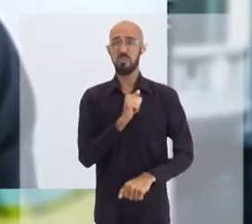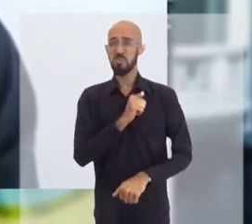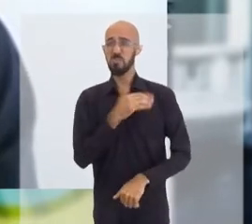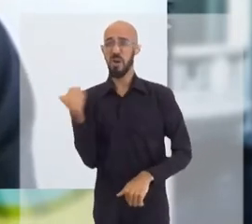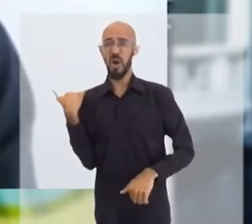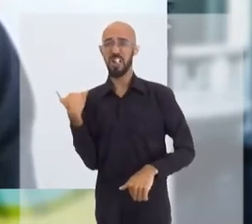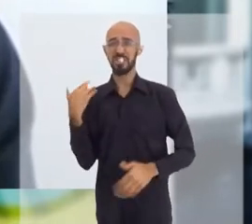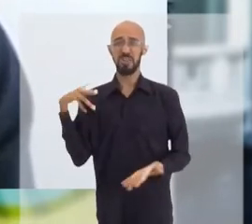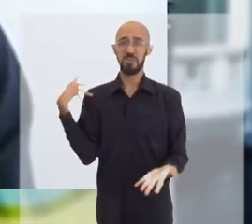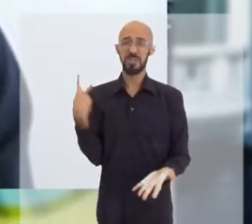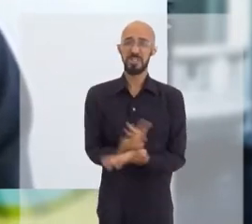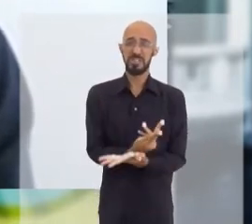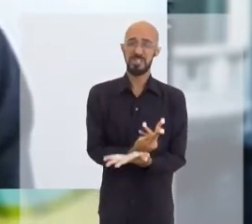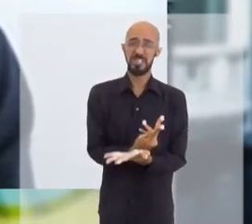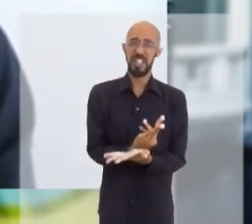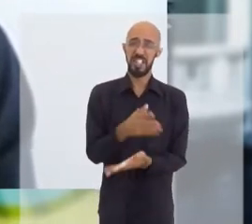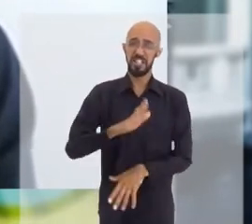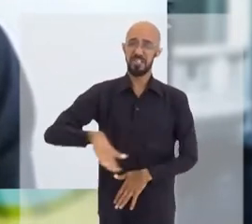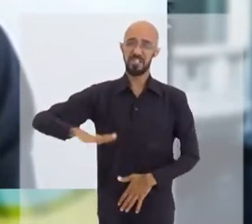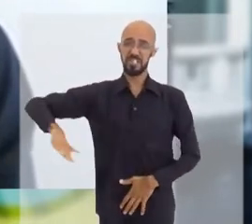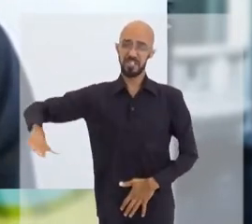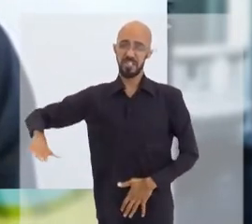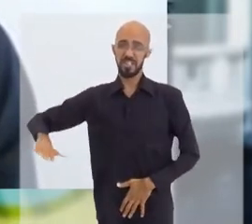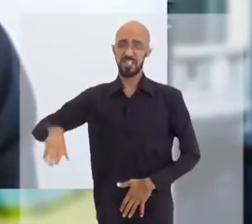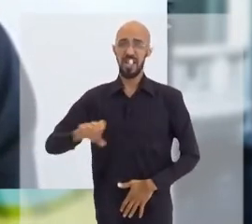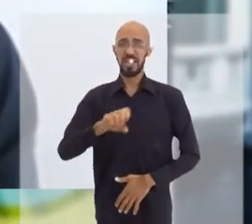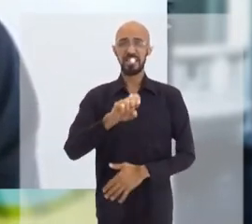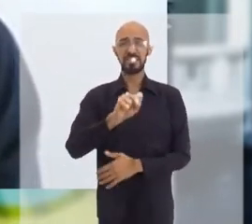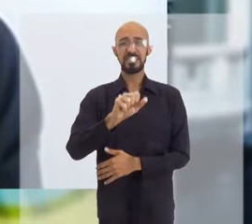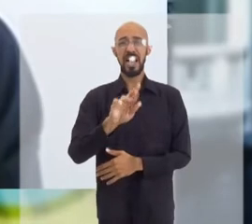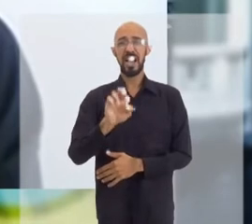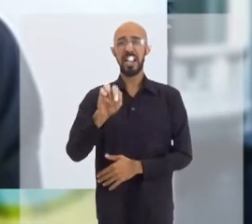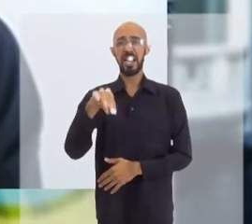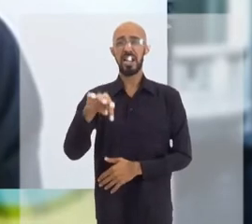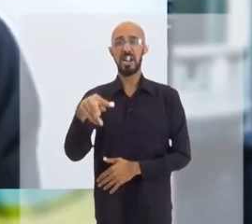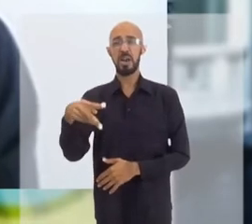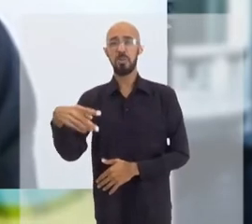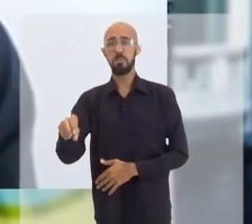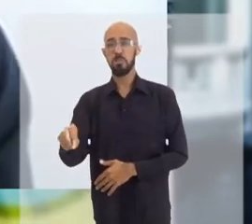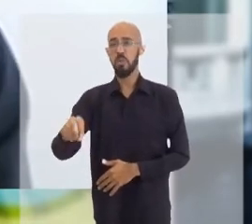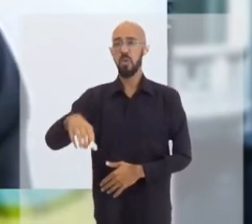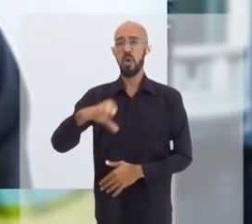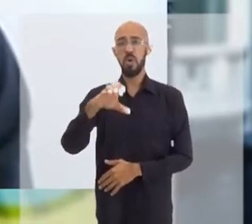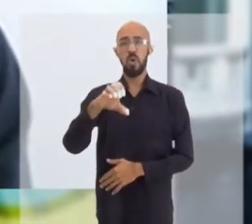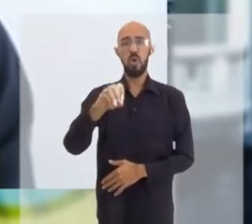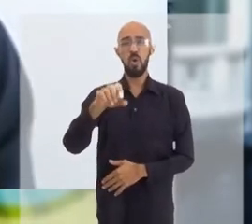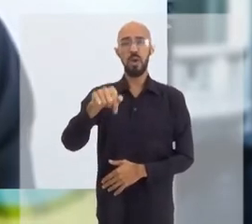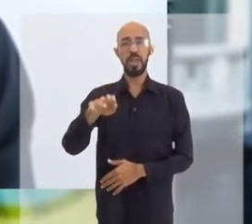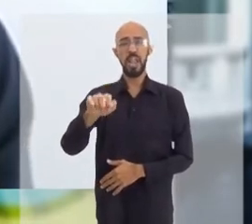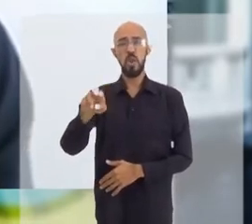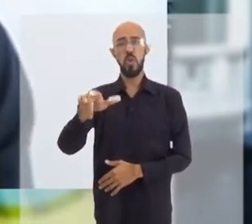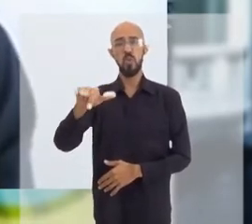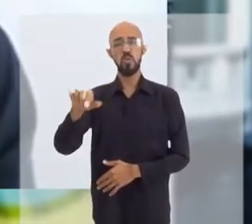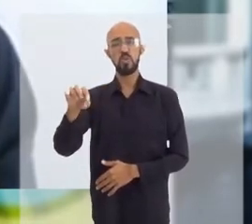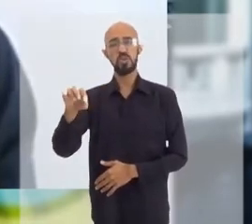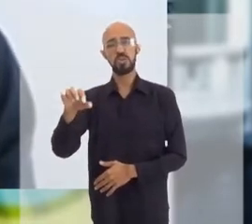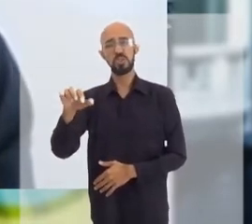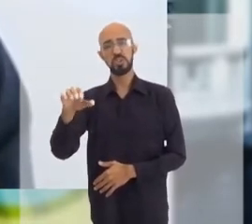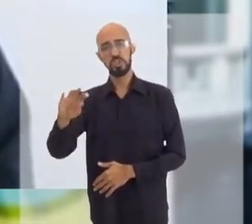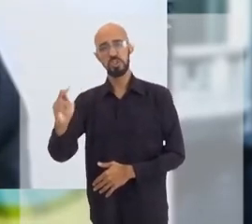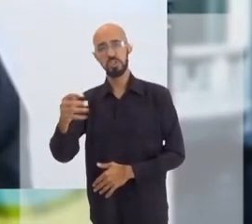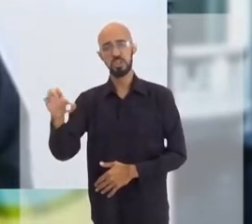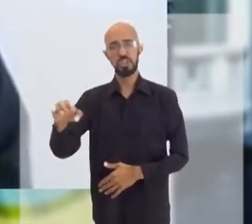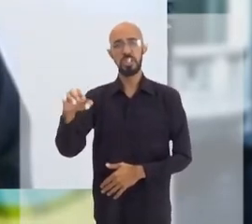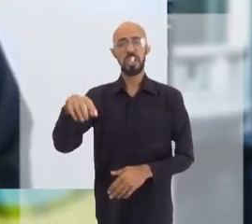taxas elevadíssimas de mortalidade infantil. O sarampo, a difteria, a coquelucha, a paralisia infantil,